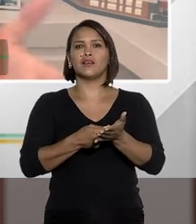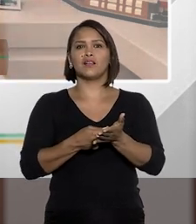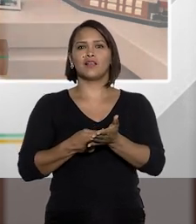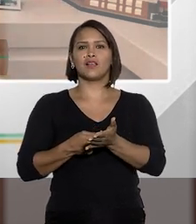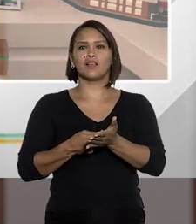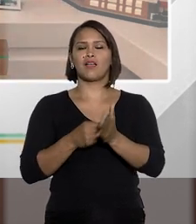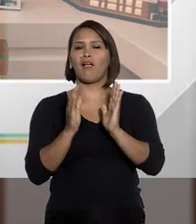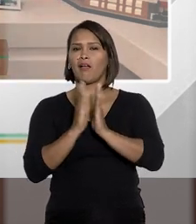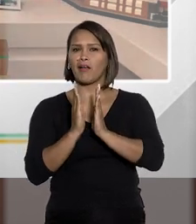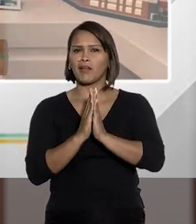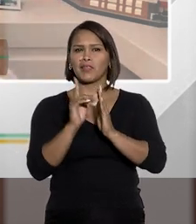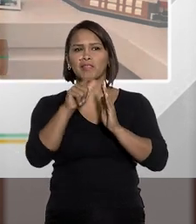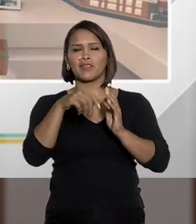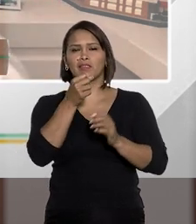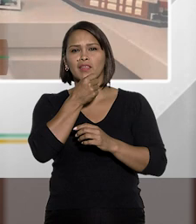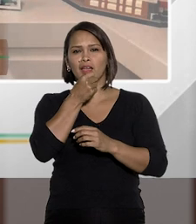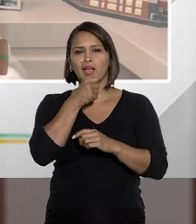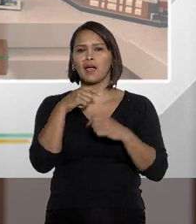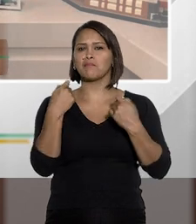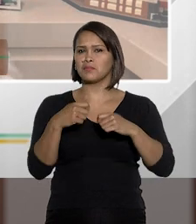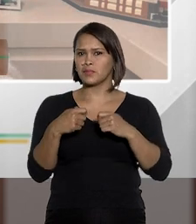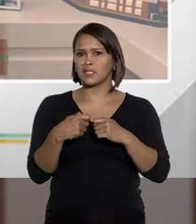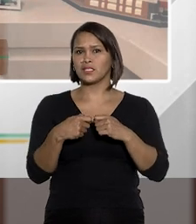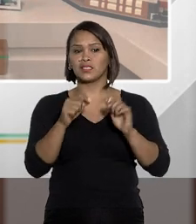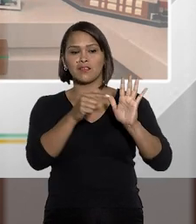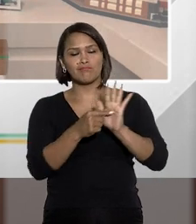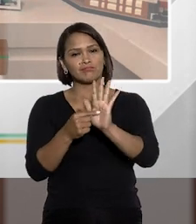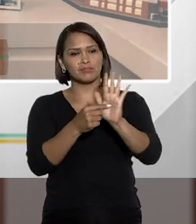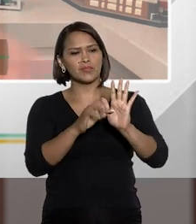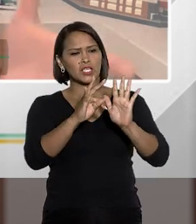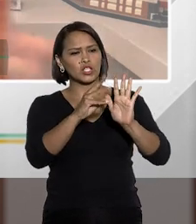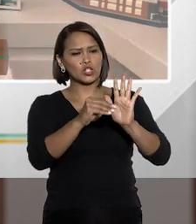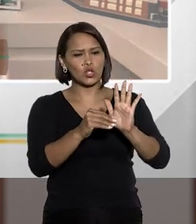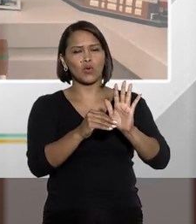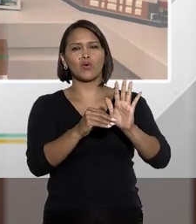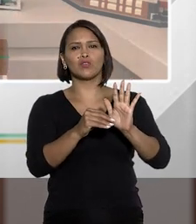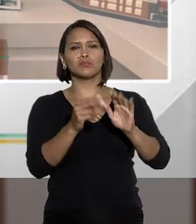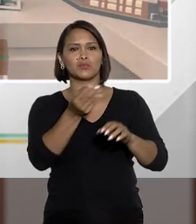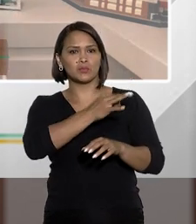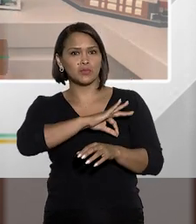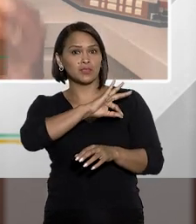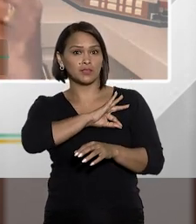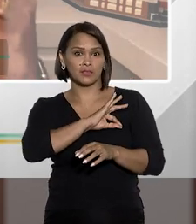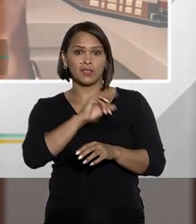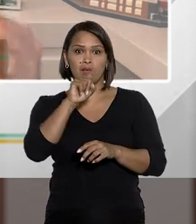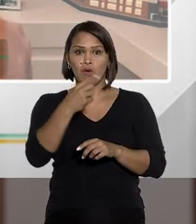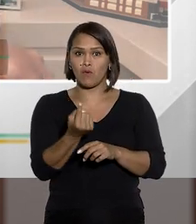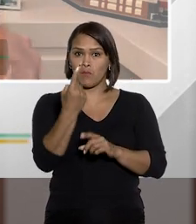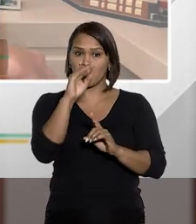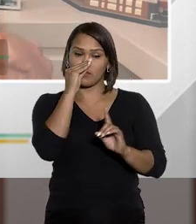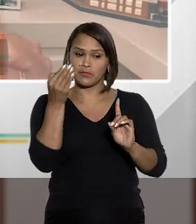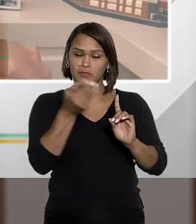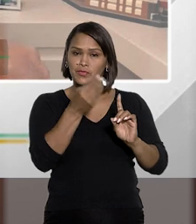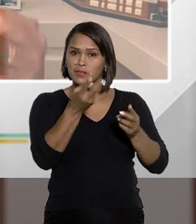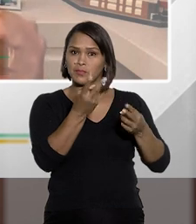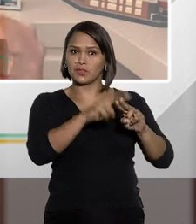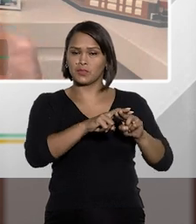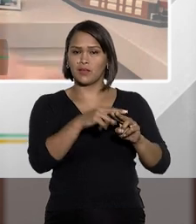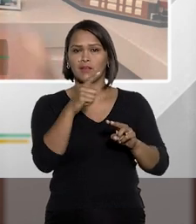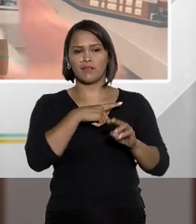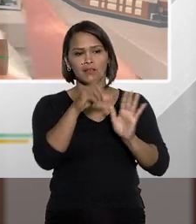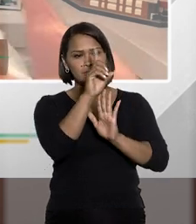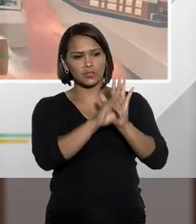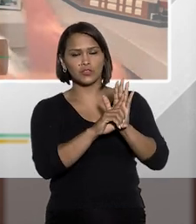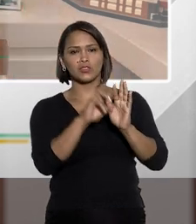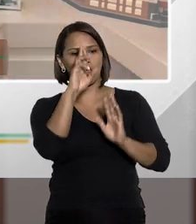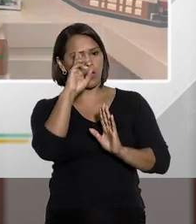cantar parabéns. Então, o indivíduo fica cantando parabéns para aqueles que o prenderam. Quer dizer, uma vez presa, a pessoa